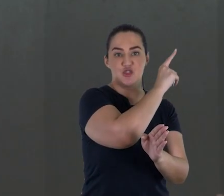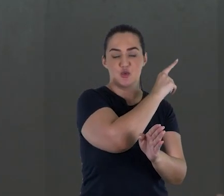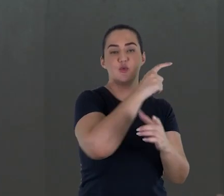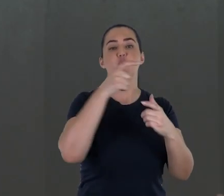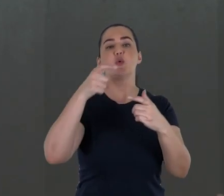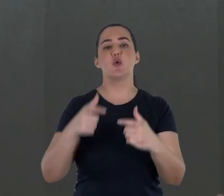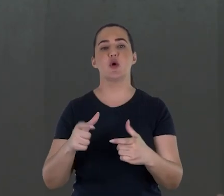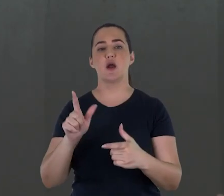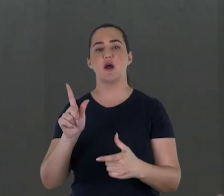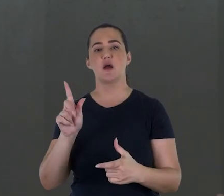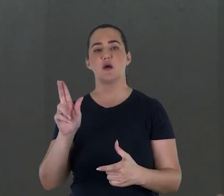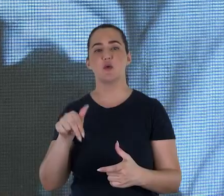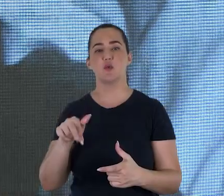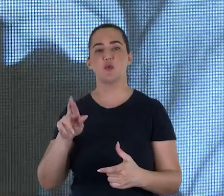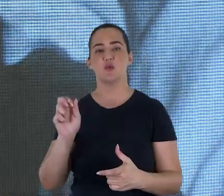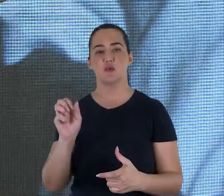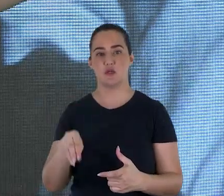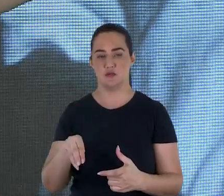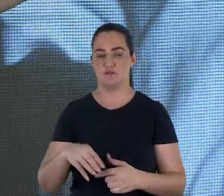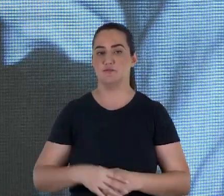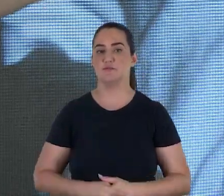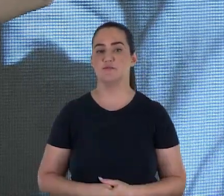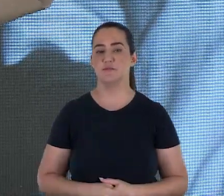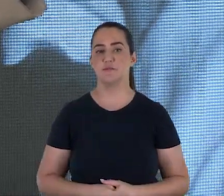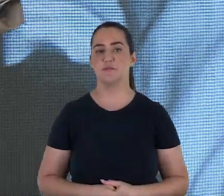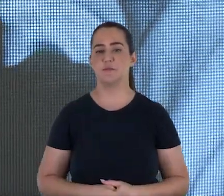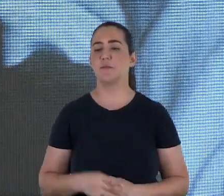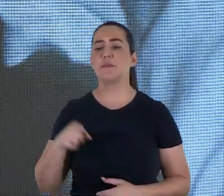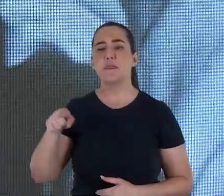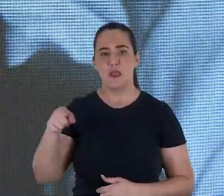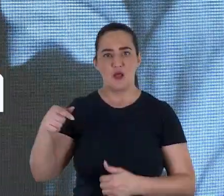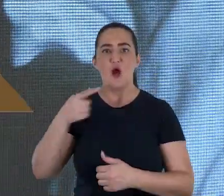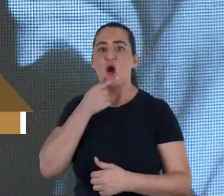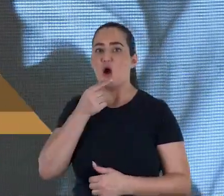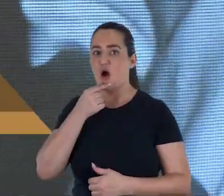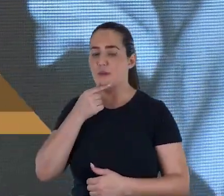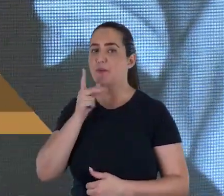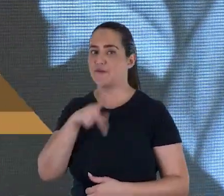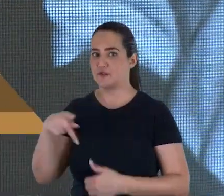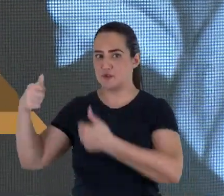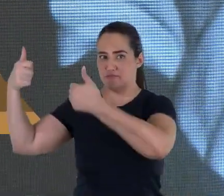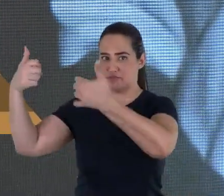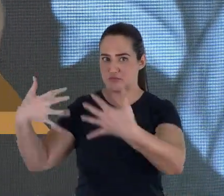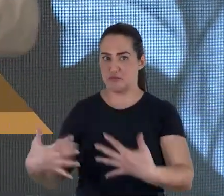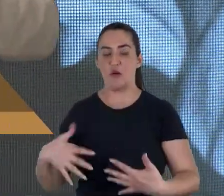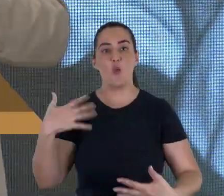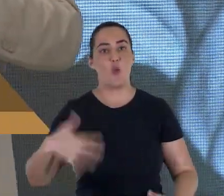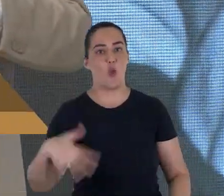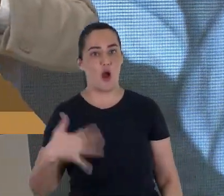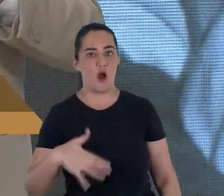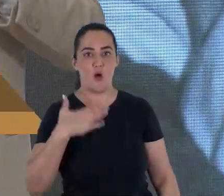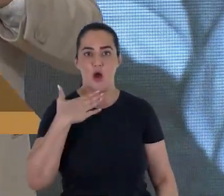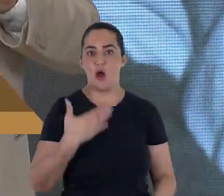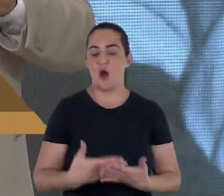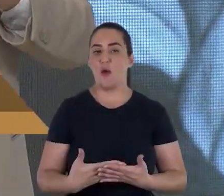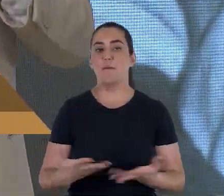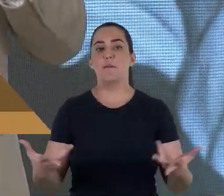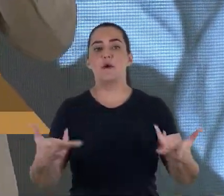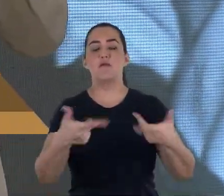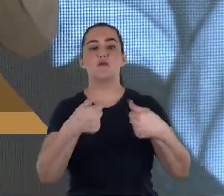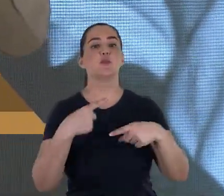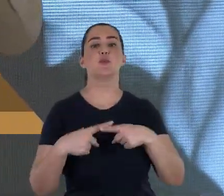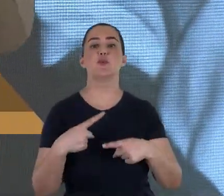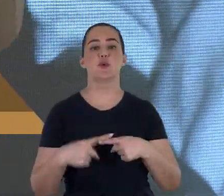declaração do professor de Harvard é muito importante. Sabe por quê? Ela foi fantástica do ponto de vista acadêmico. Por quê?